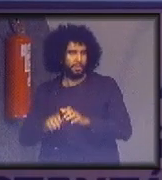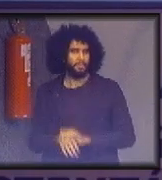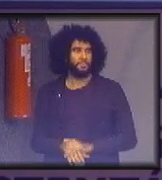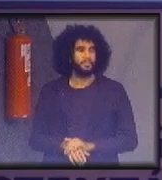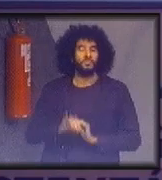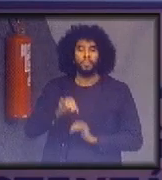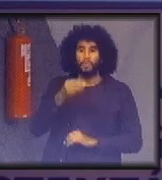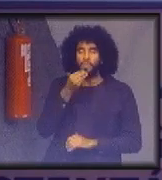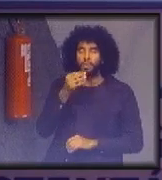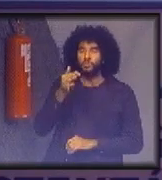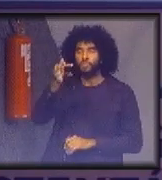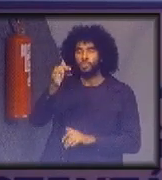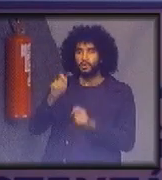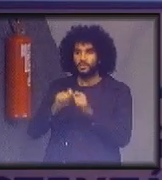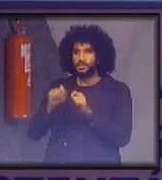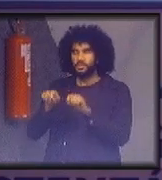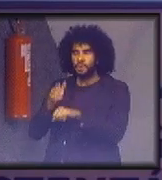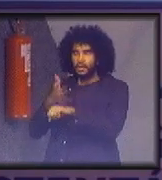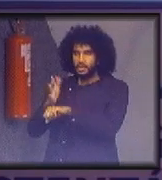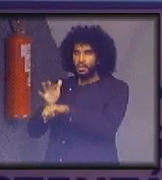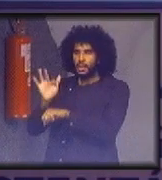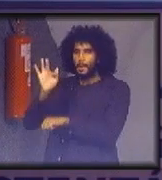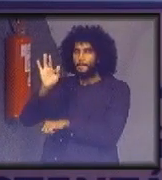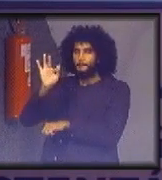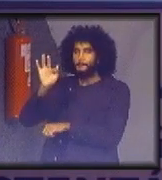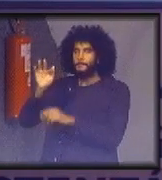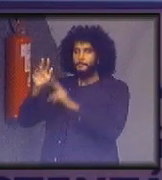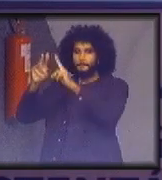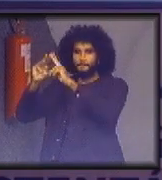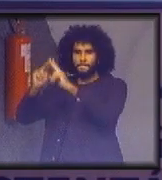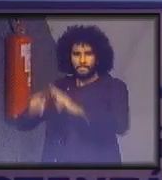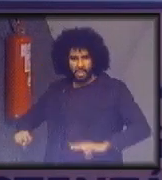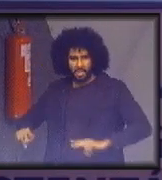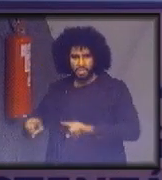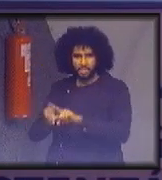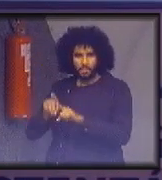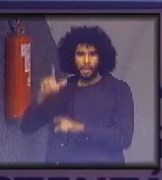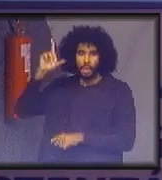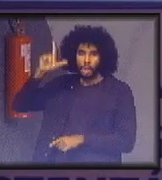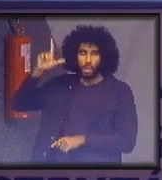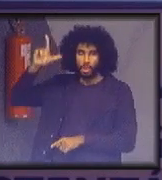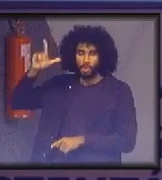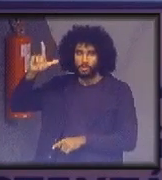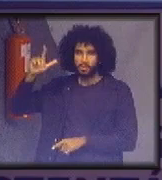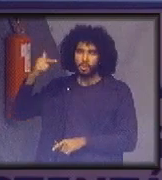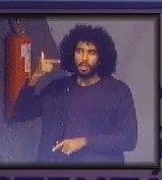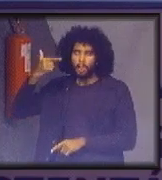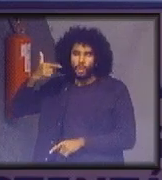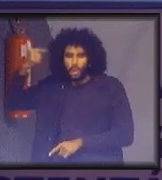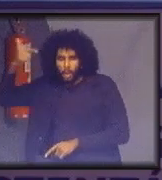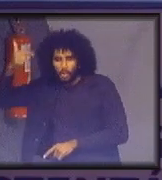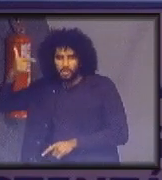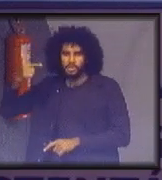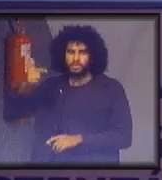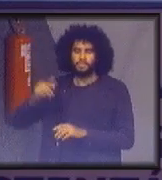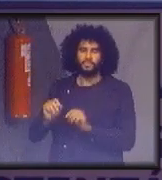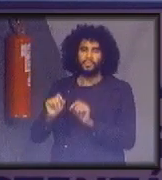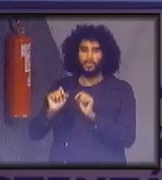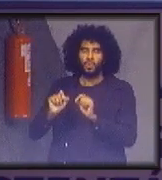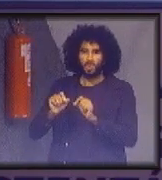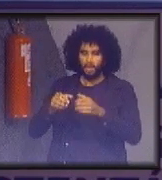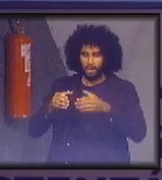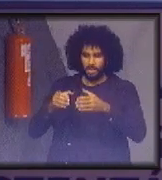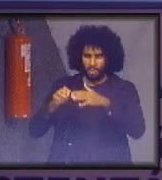interessante, está sendo testada em Paris e em Londres nesse momento, são empresas que se juntam,